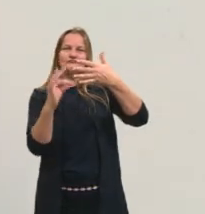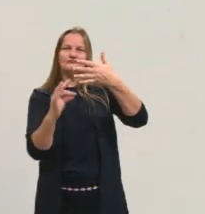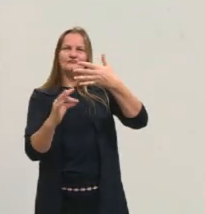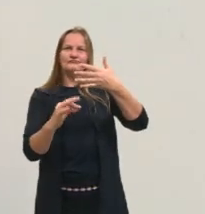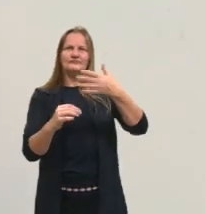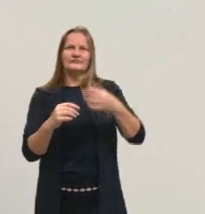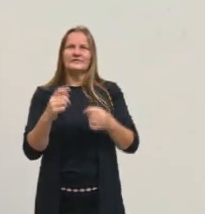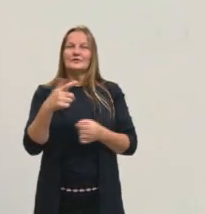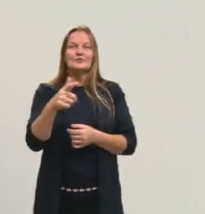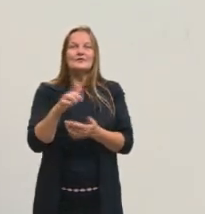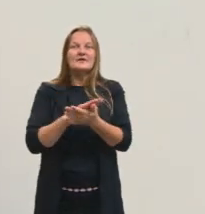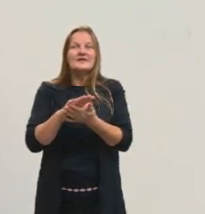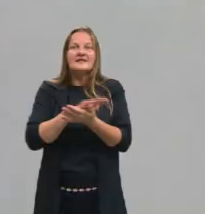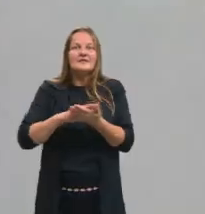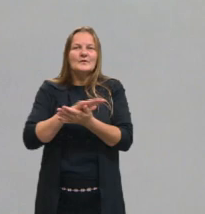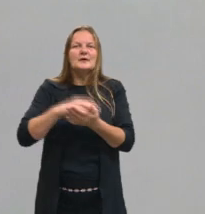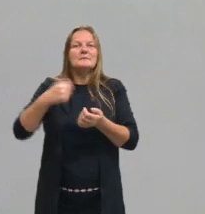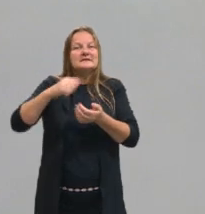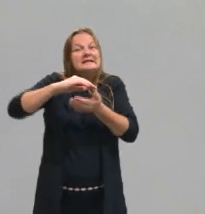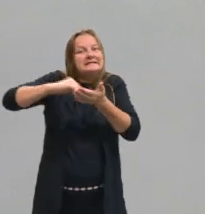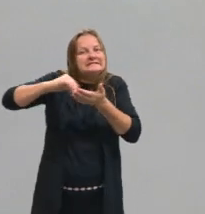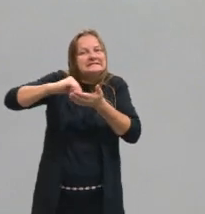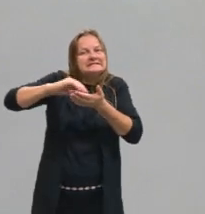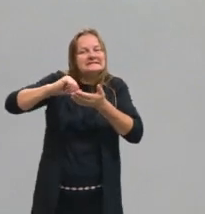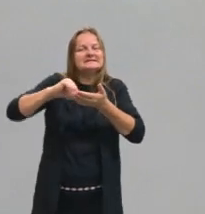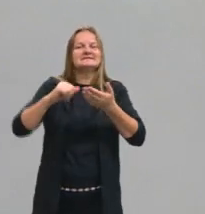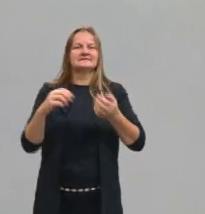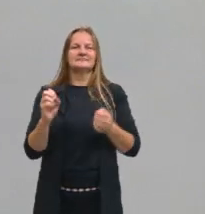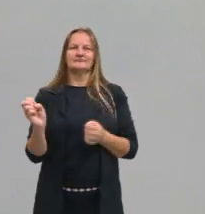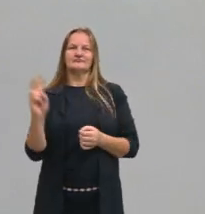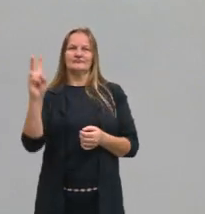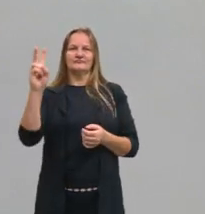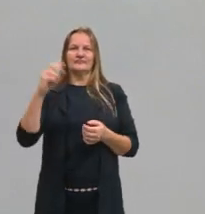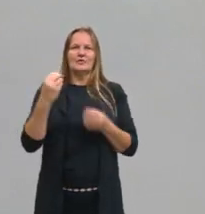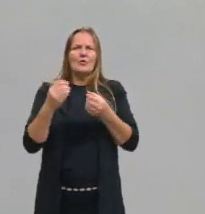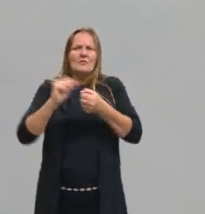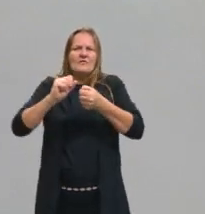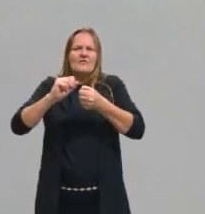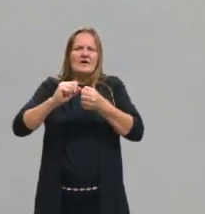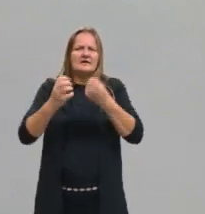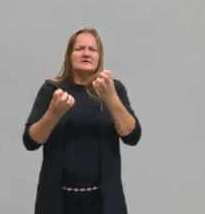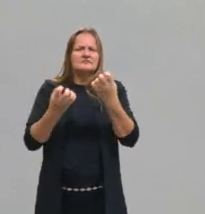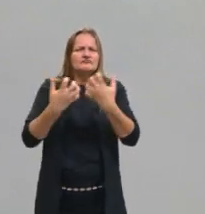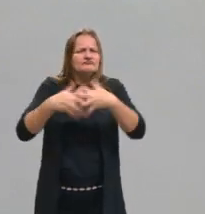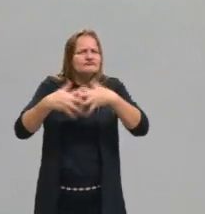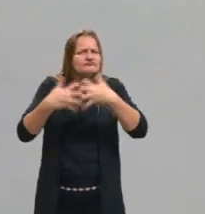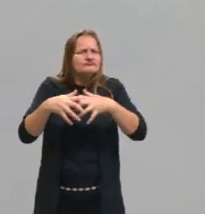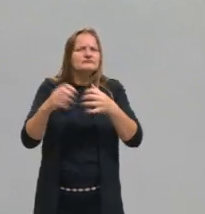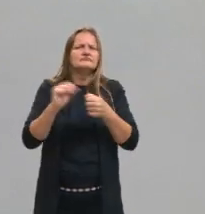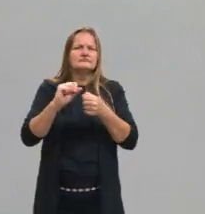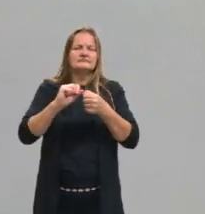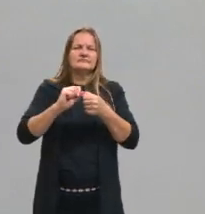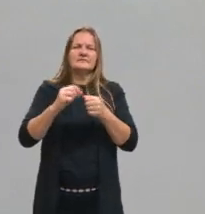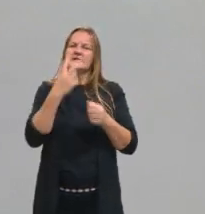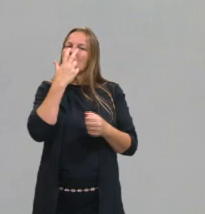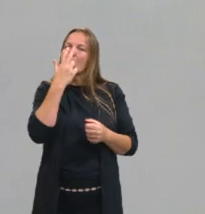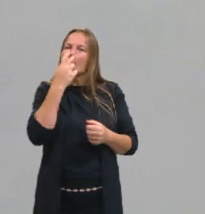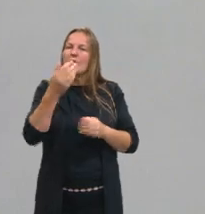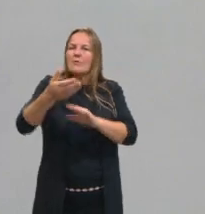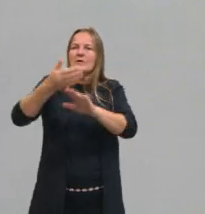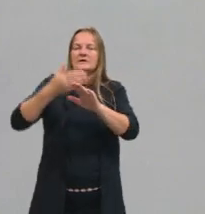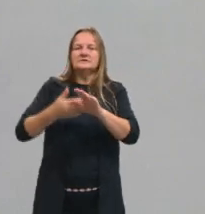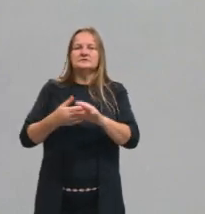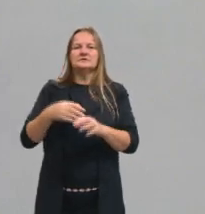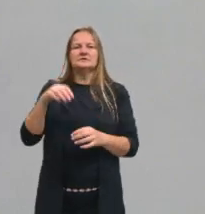estão em notação científica, então a gente precisa tirar esse valor aqui. Como que a gente faz? Da mesma forma que a gente fez antes. Anoto.